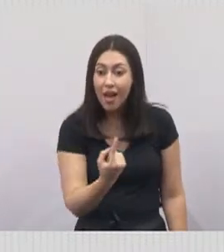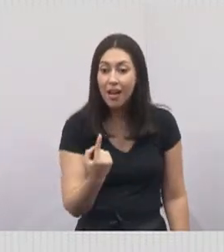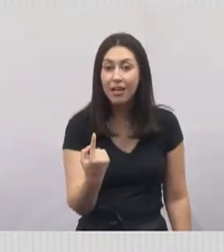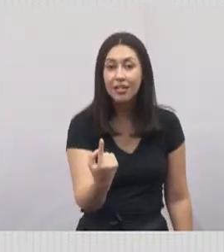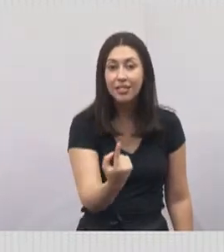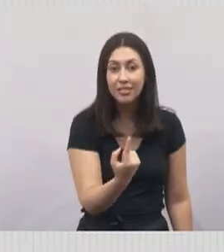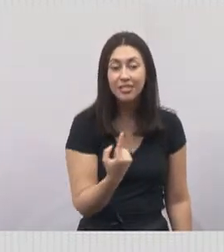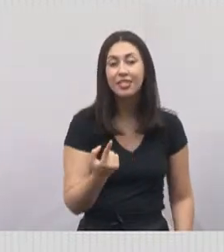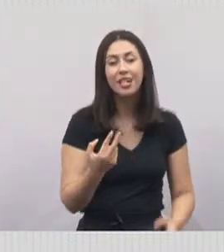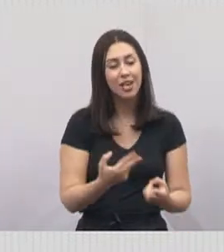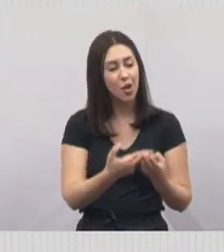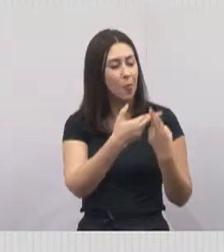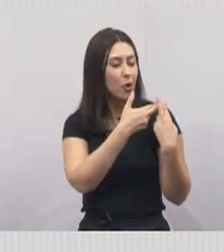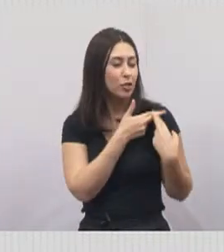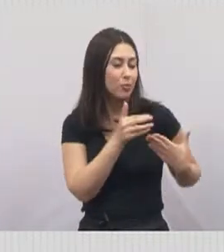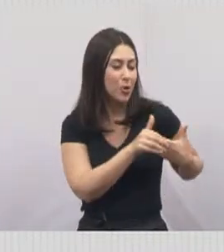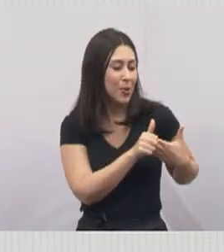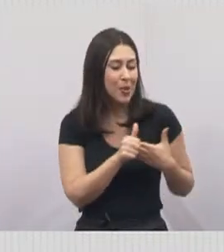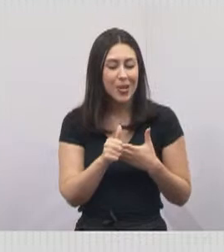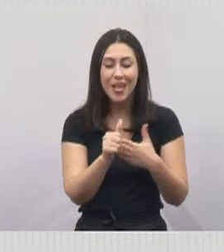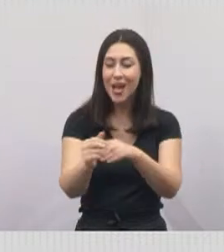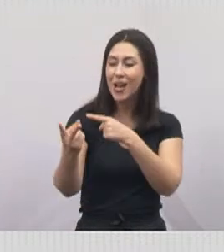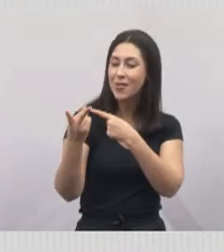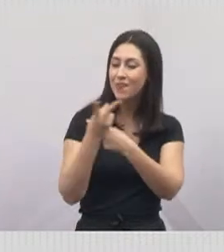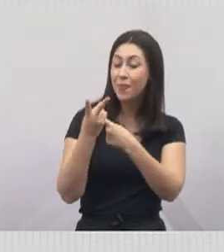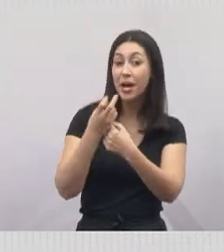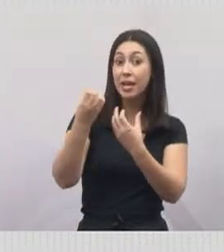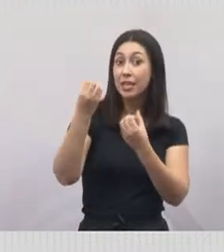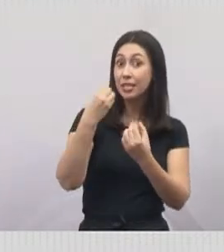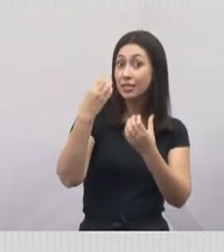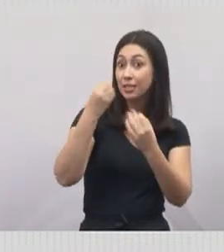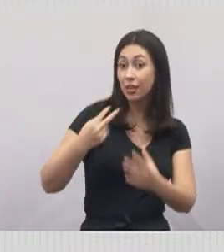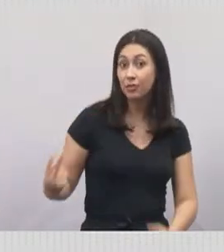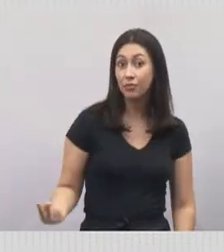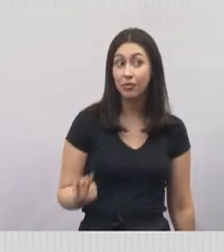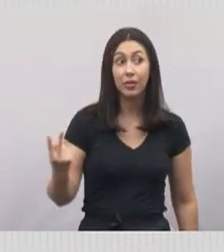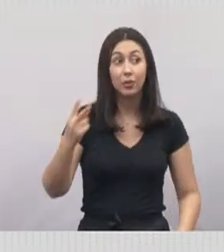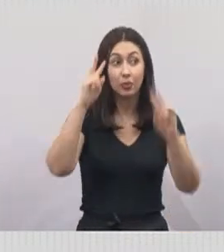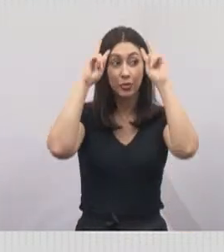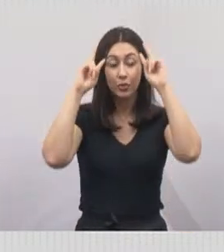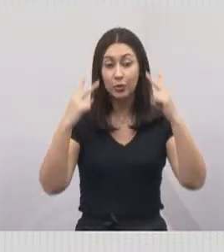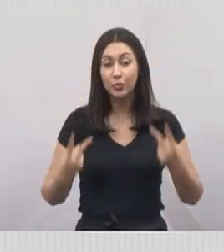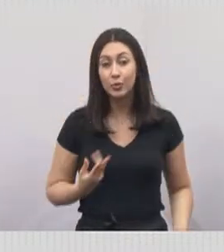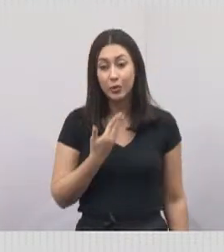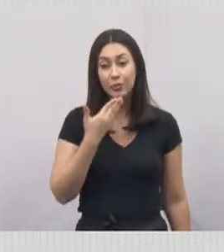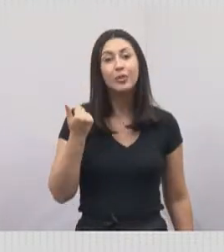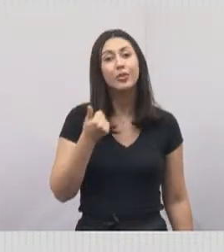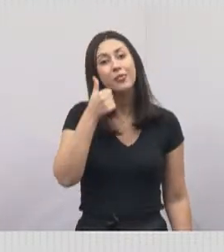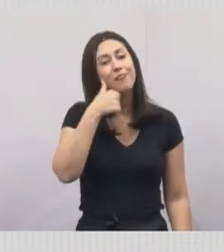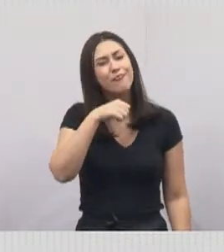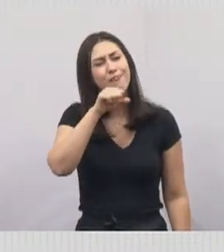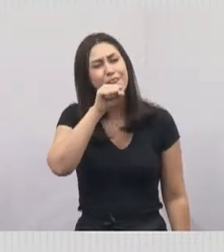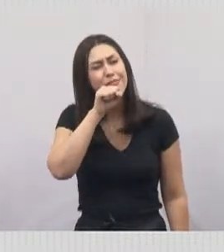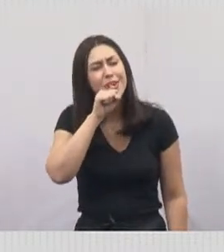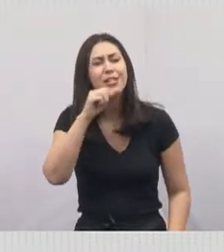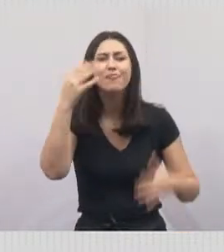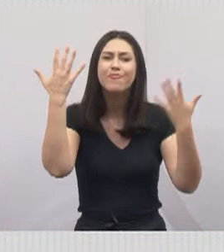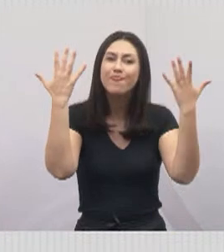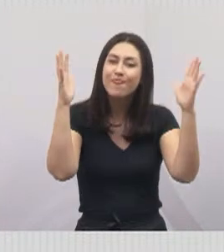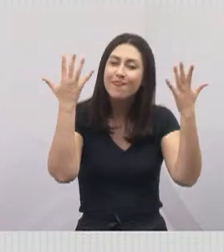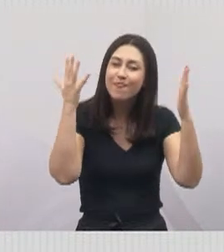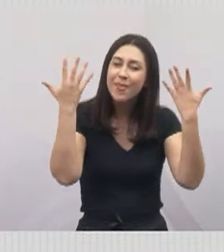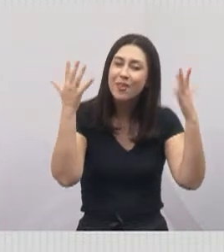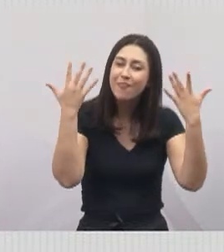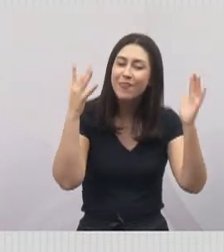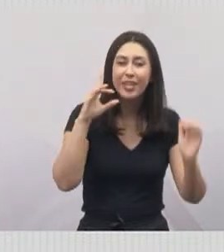proteger e nos ensinar valores que nos tornam seres humanos melhores. Mães, parabéns pelo